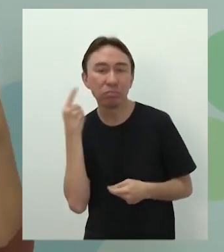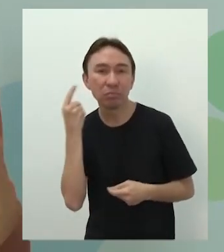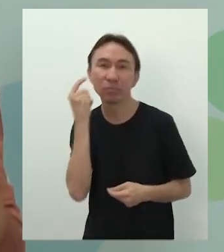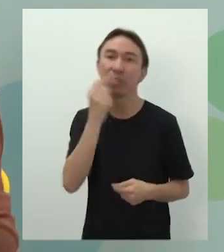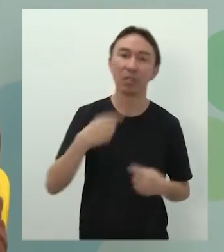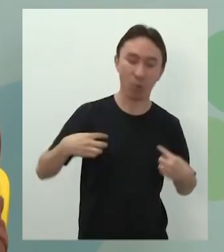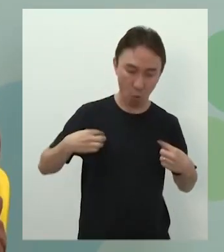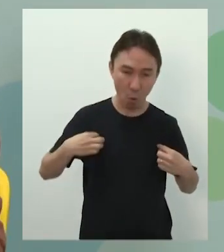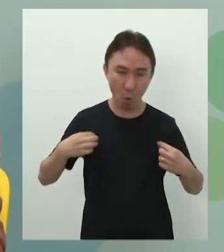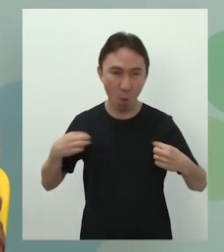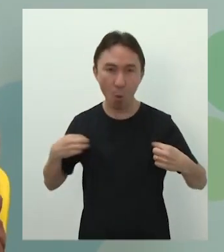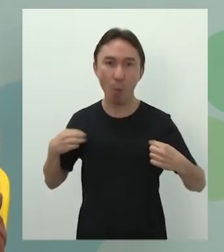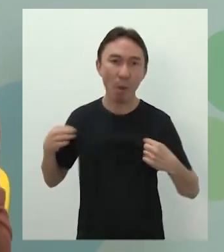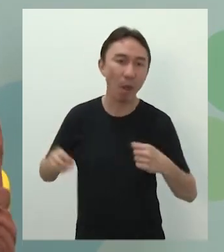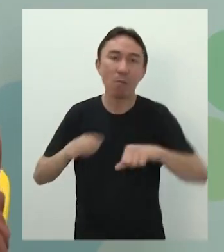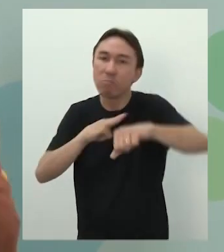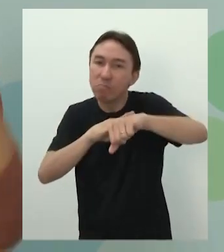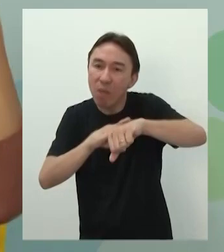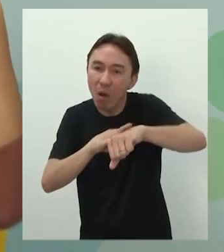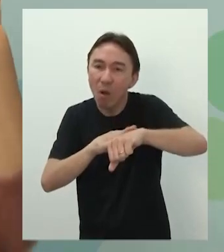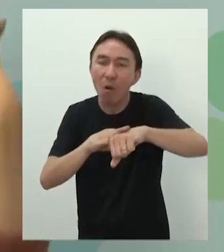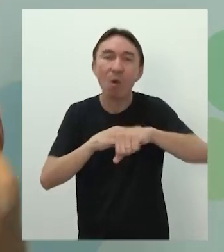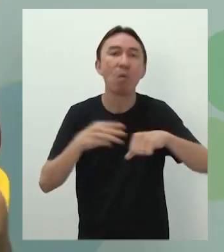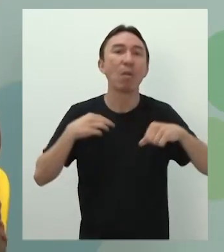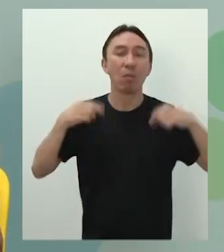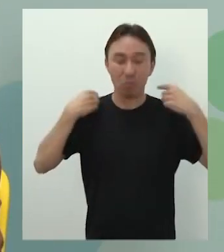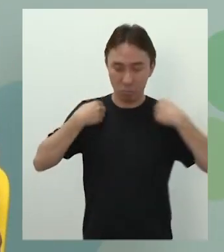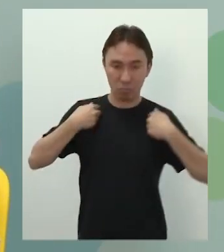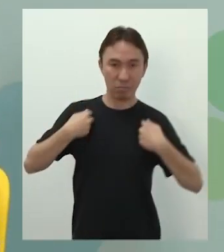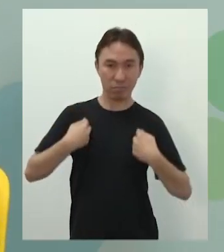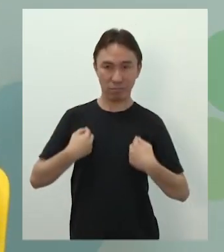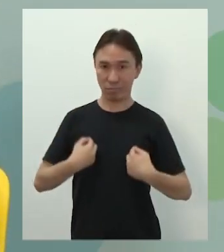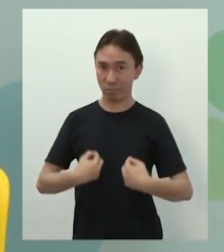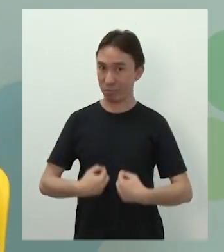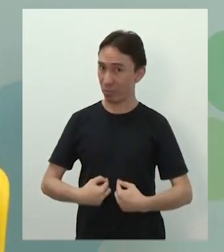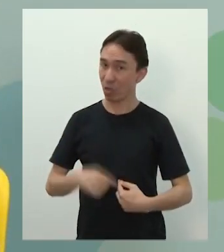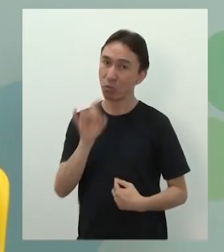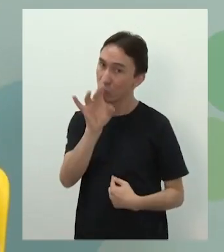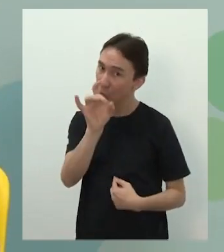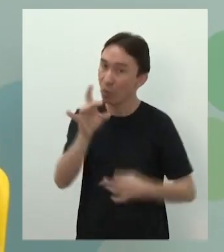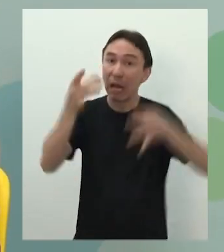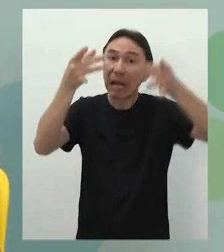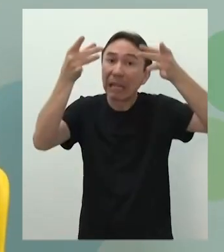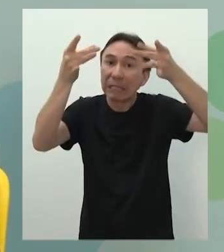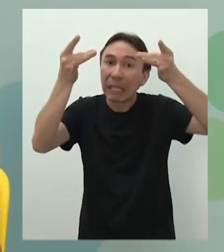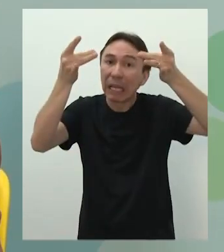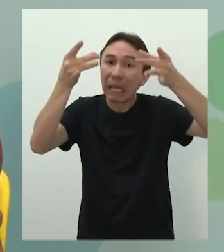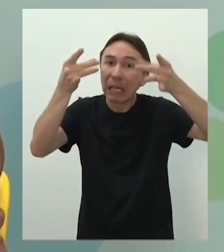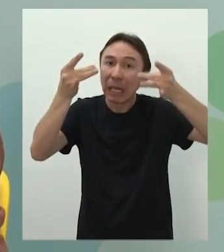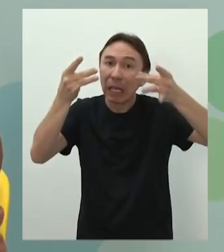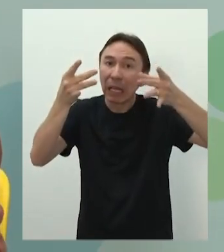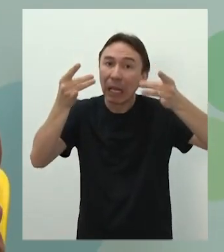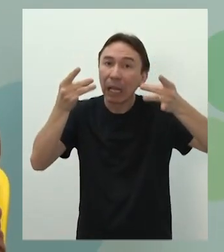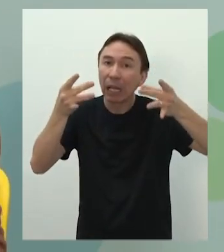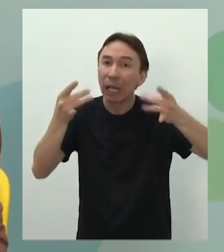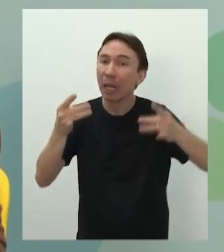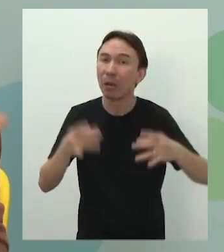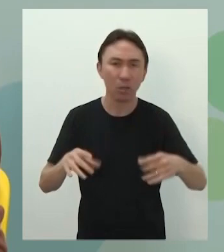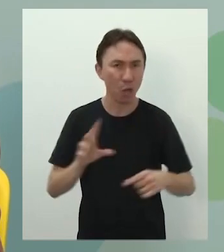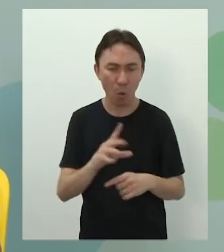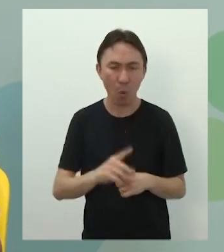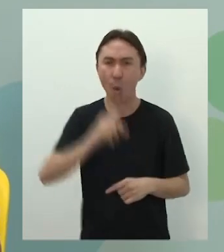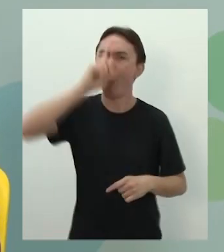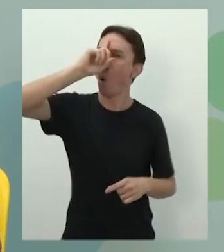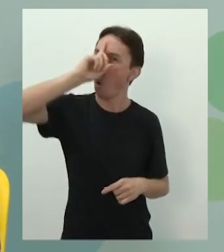minha pele bege, estou com colar. Gente, olha, isso daqui é só detalhe. Tá bom? Eu não dei nenhuma ordem. Eu não